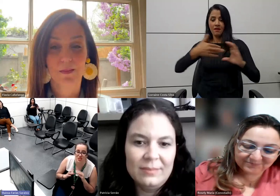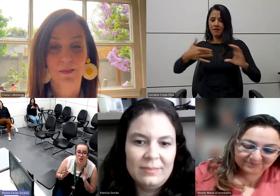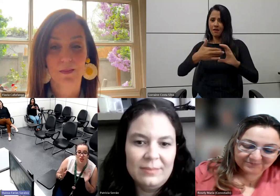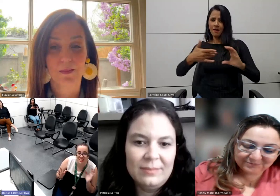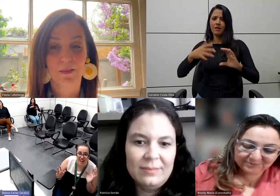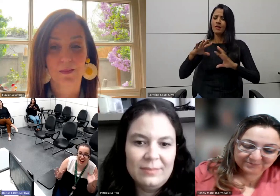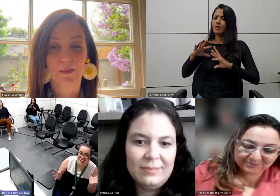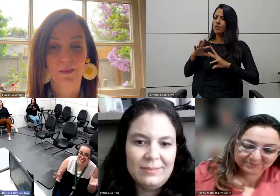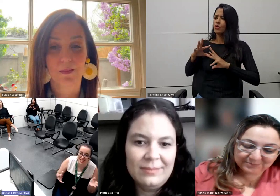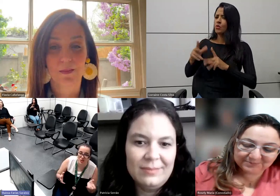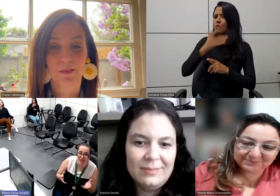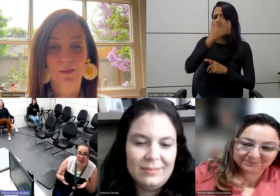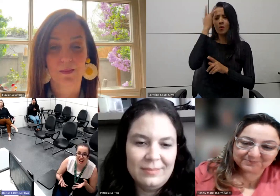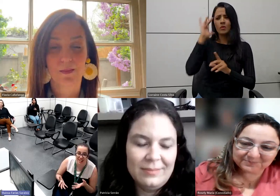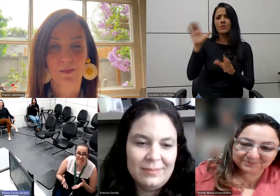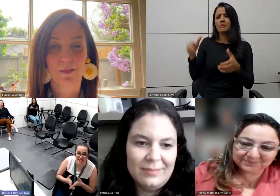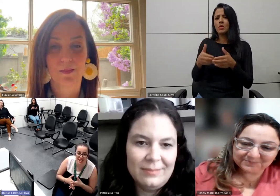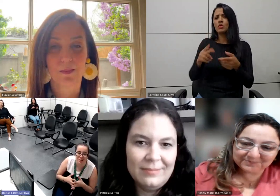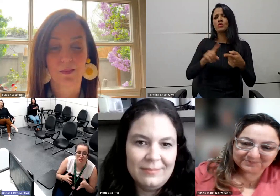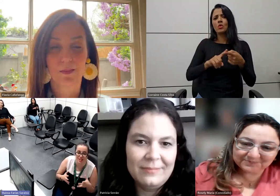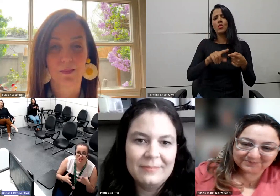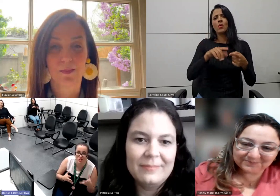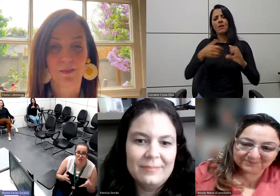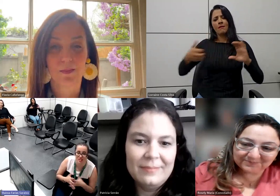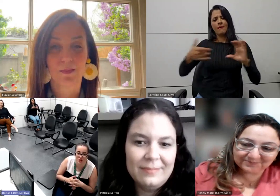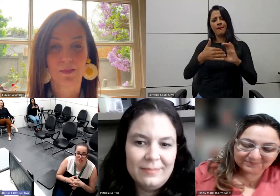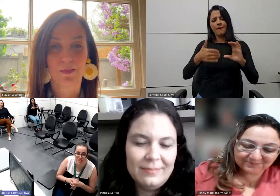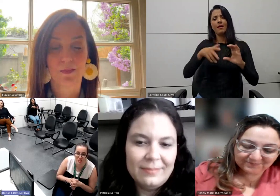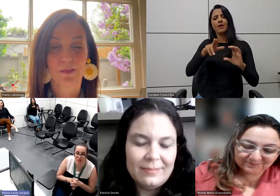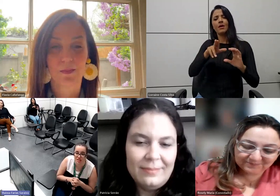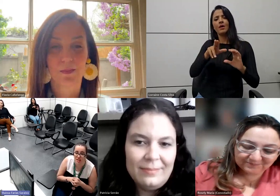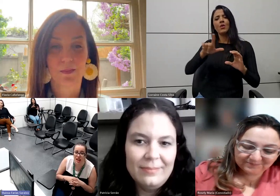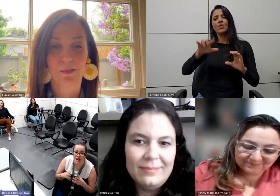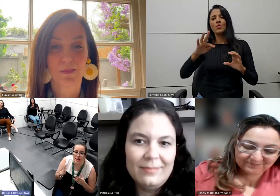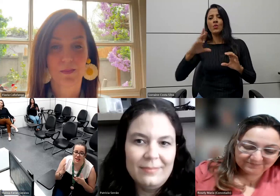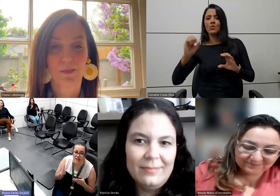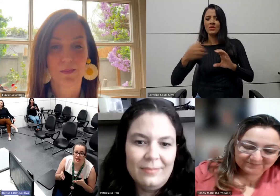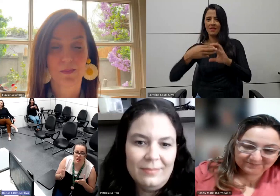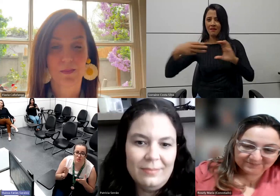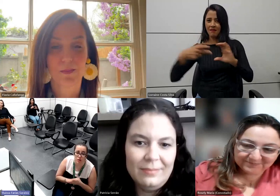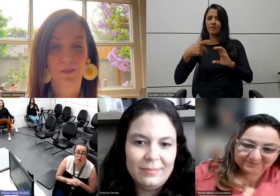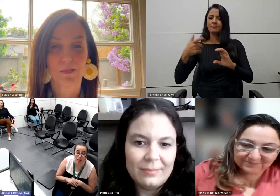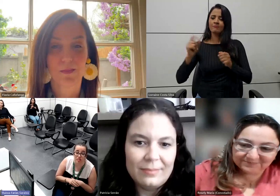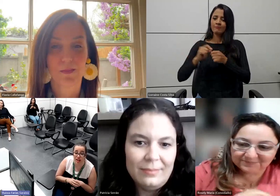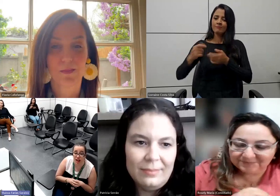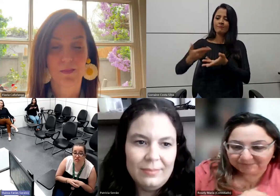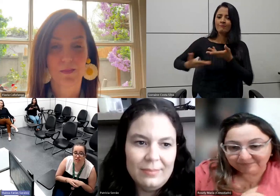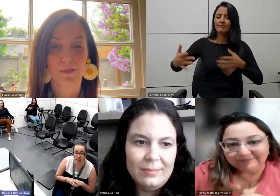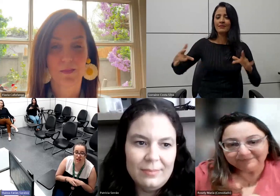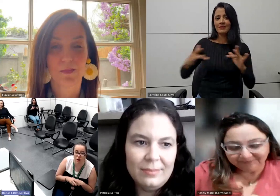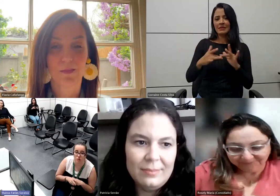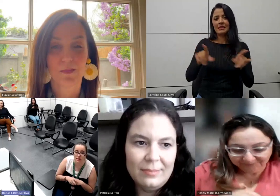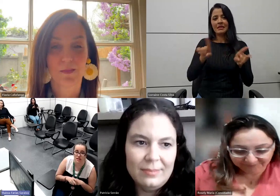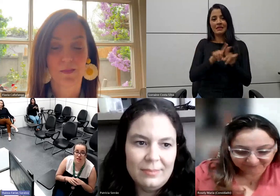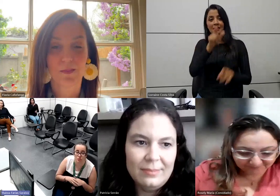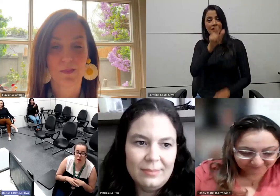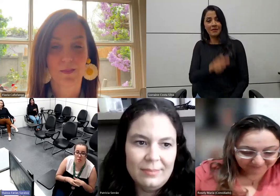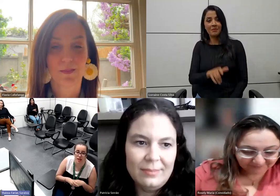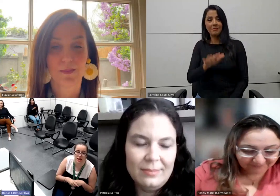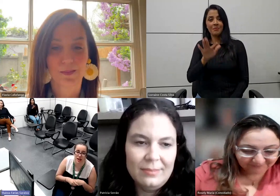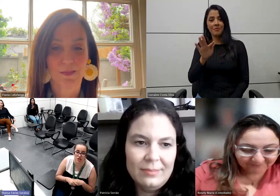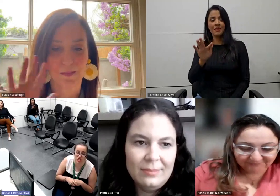todas essas pessoas raras e ultra-raras aí, que faz a gente ter essas conexões. E estamos também com a Flávia, que é a